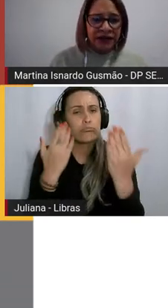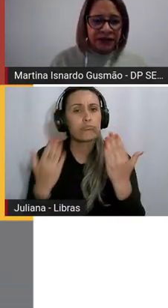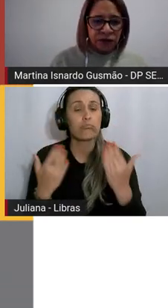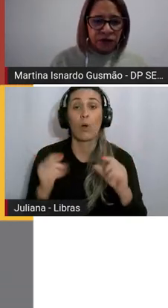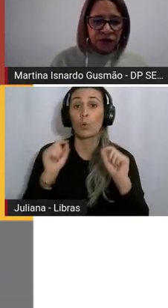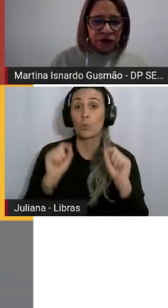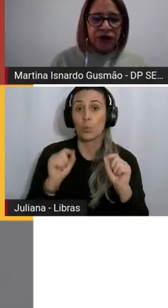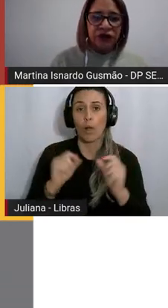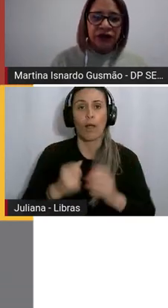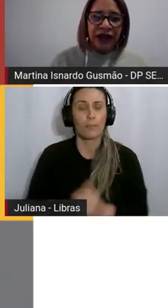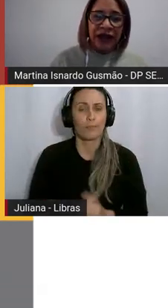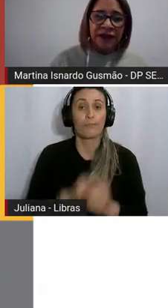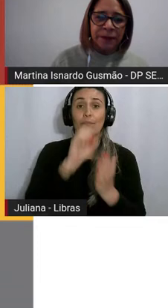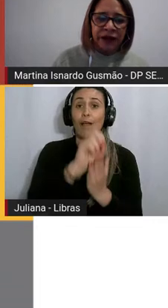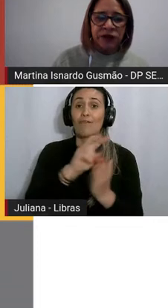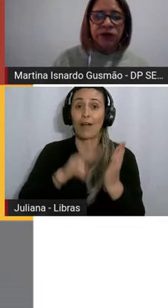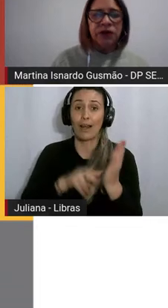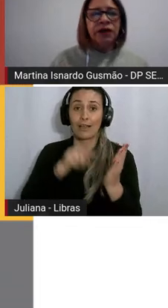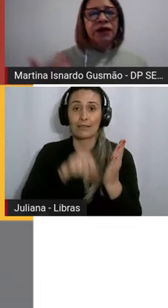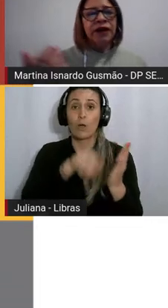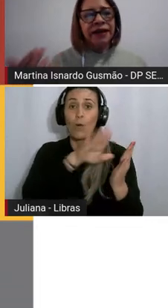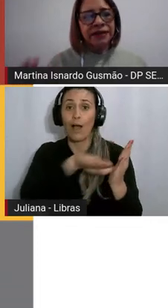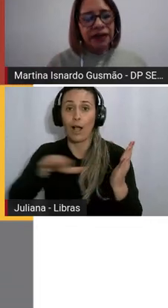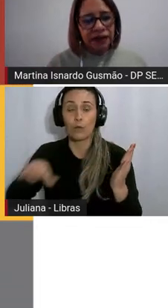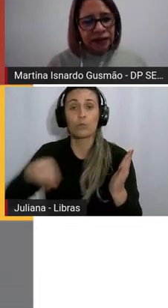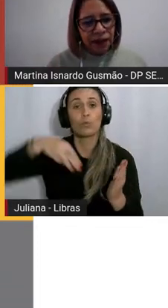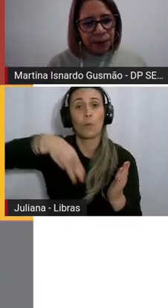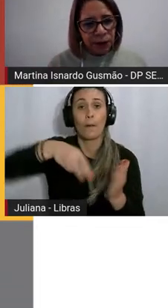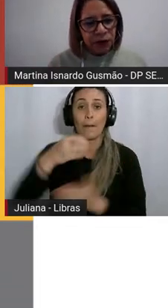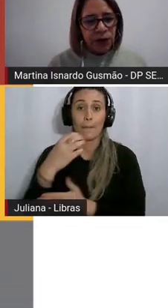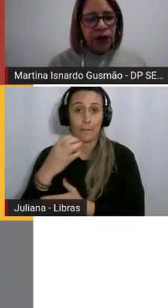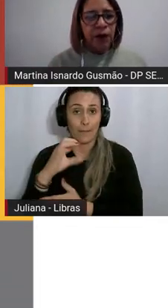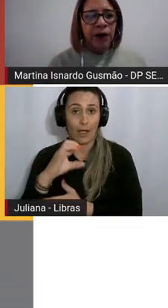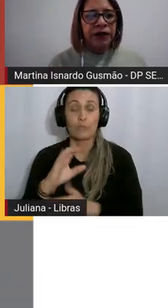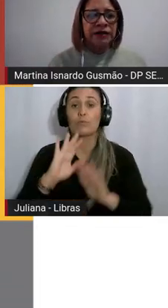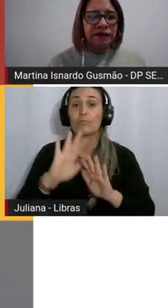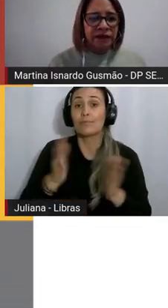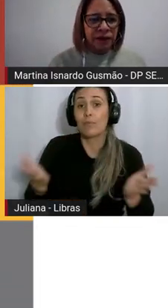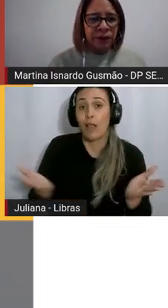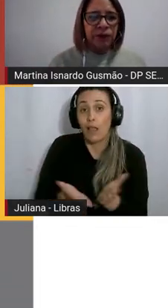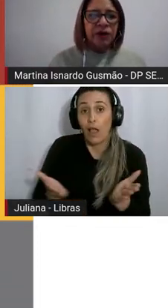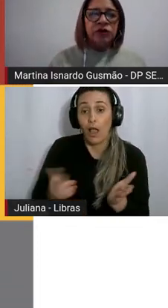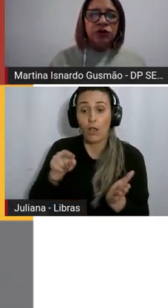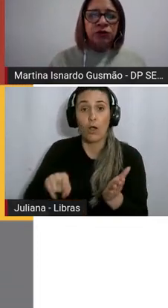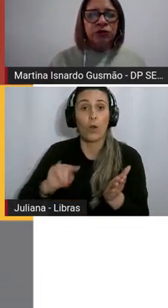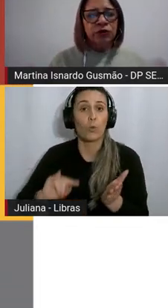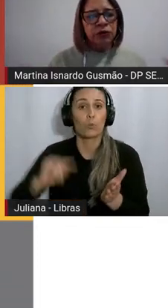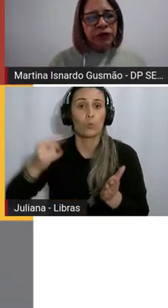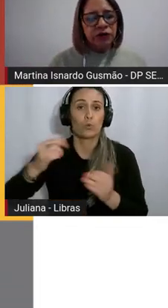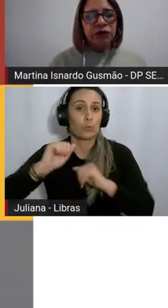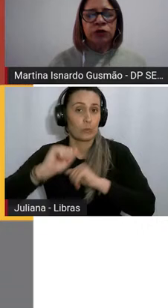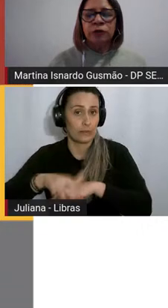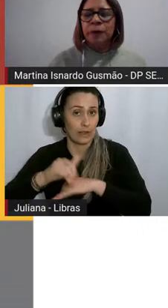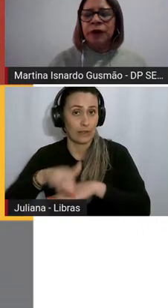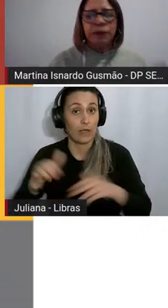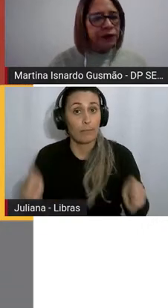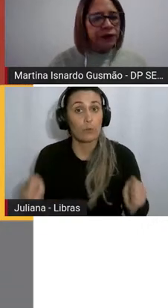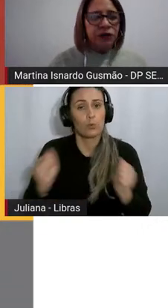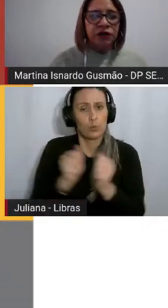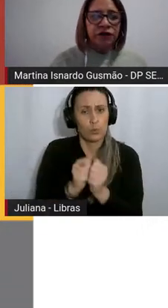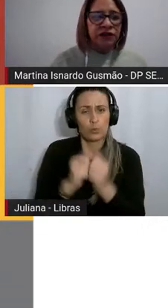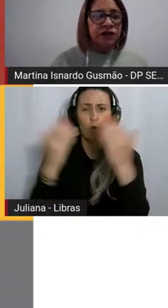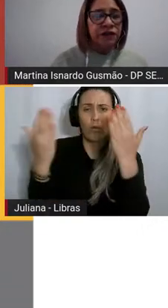avaliação dos estudantes lá de março e esta de apoio agora de setembro. Junto com isso, é super